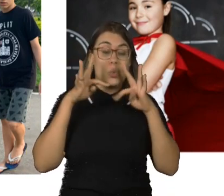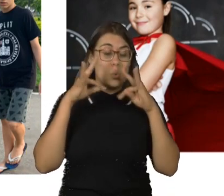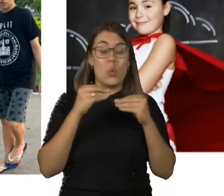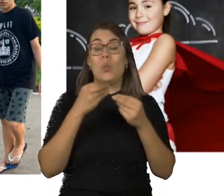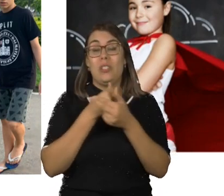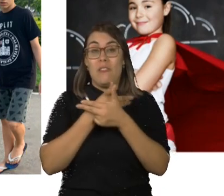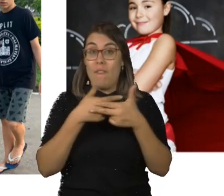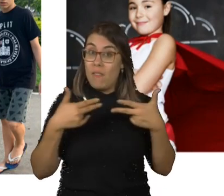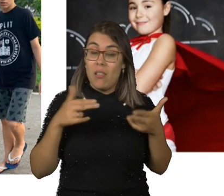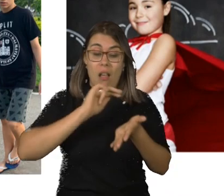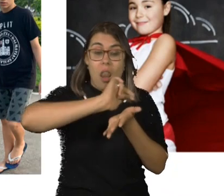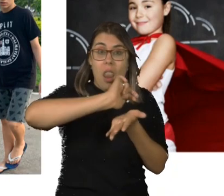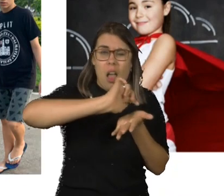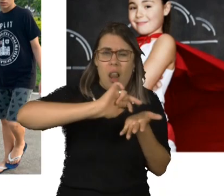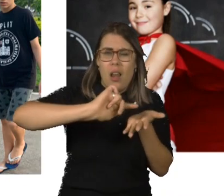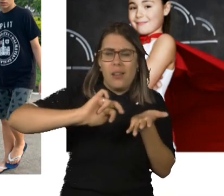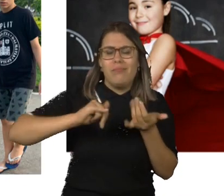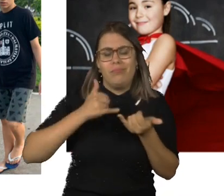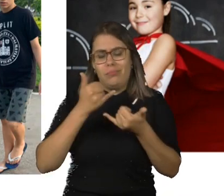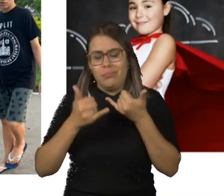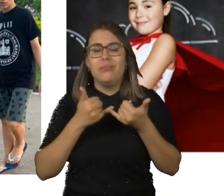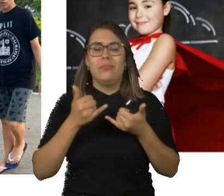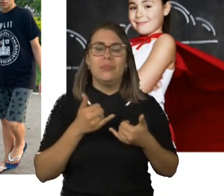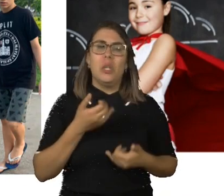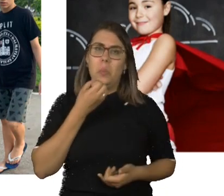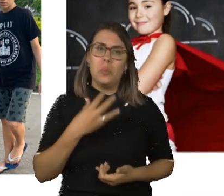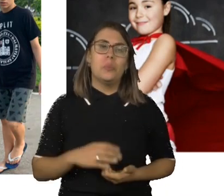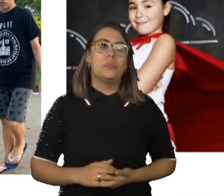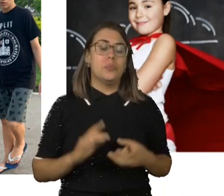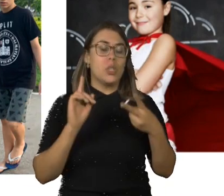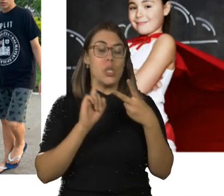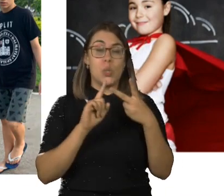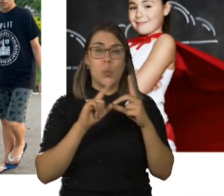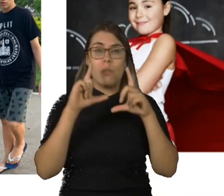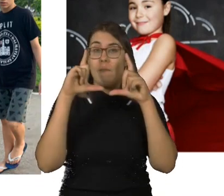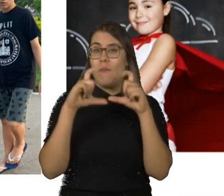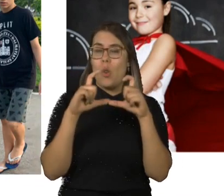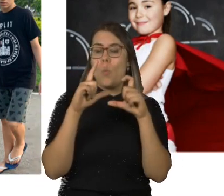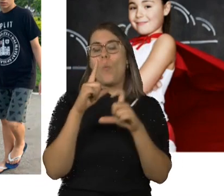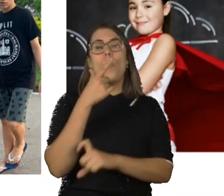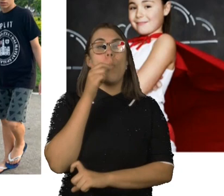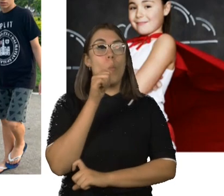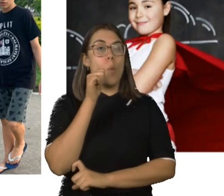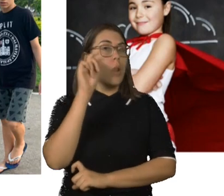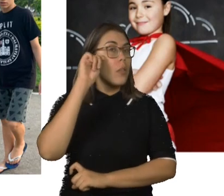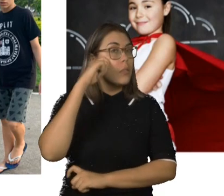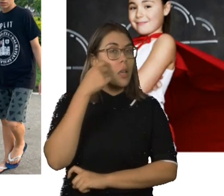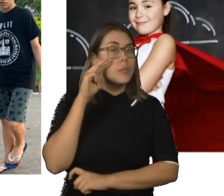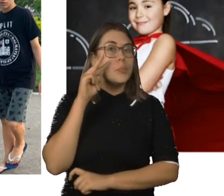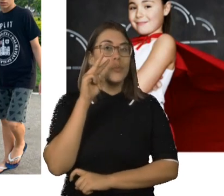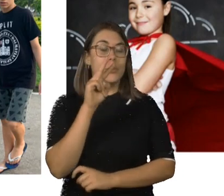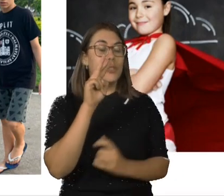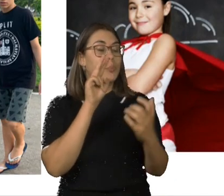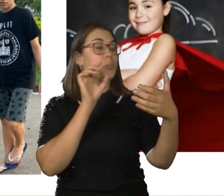diversidade que a gente tem das nossas crianças. Na segunda foto, a gente tem uma menina negra que está olhando para